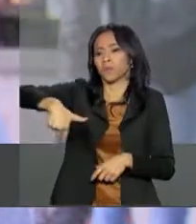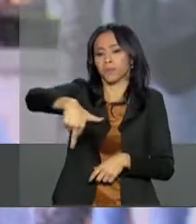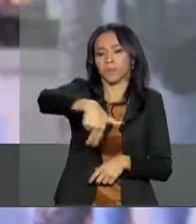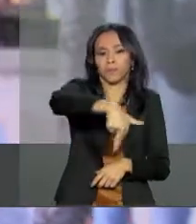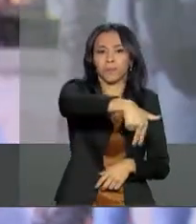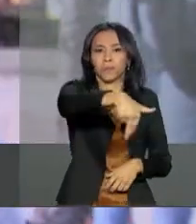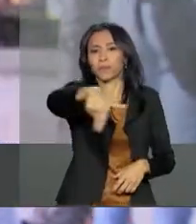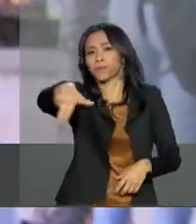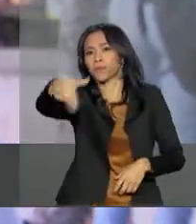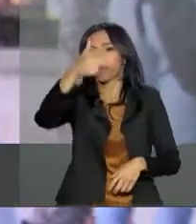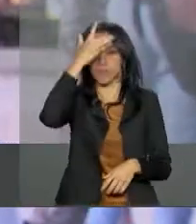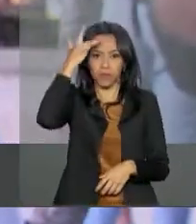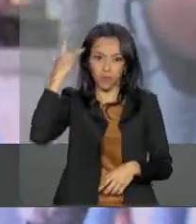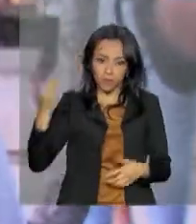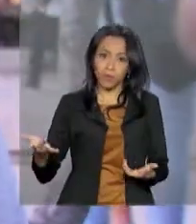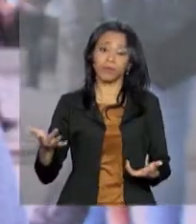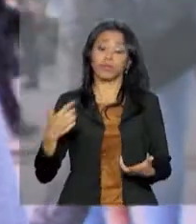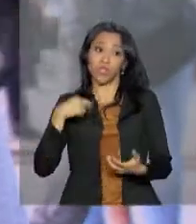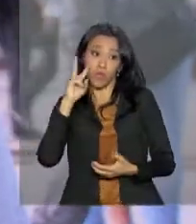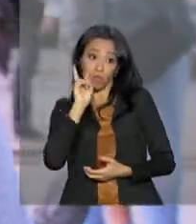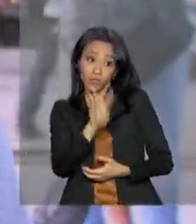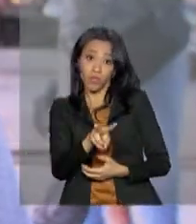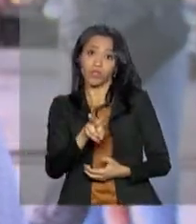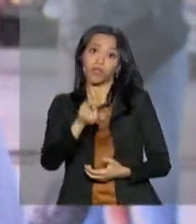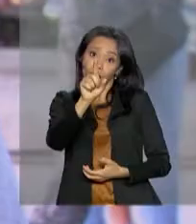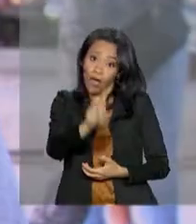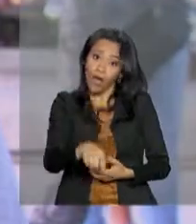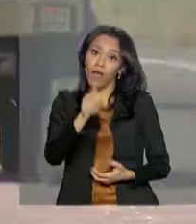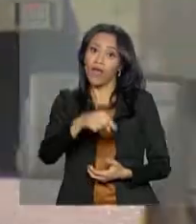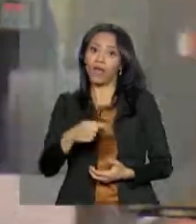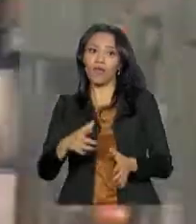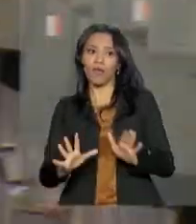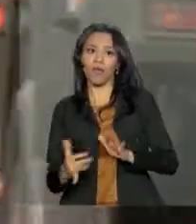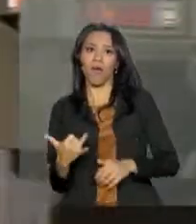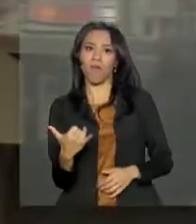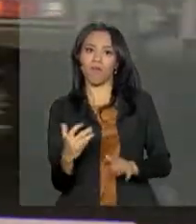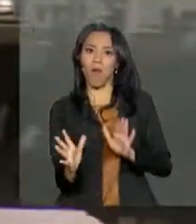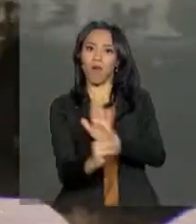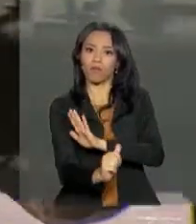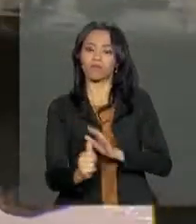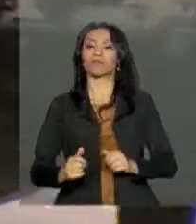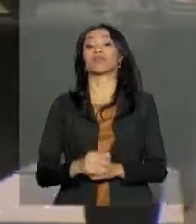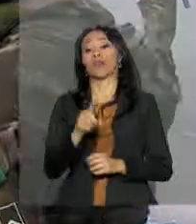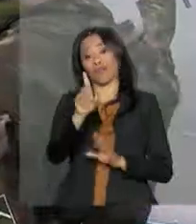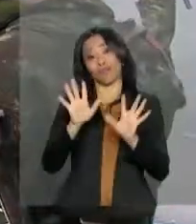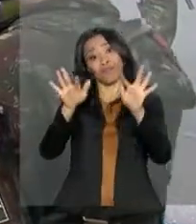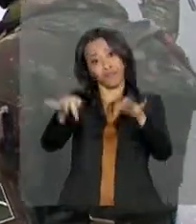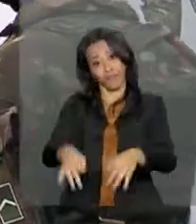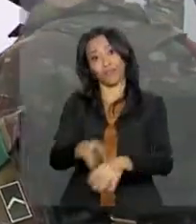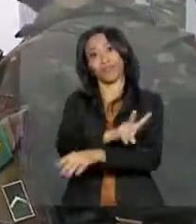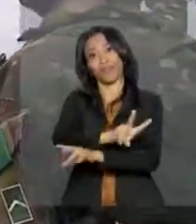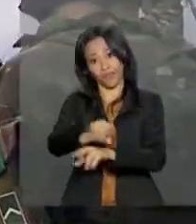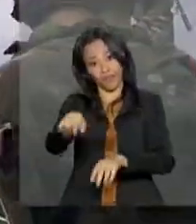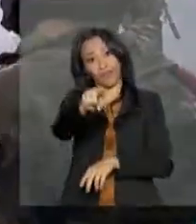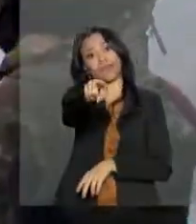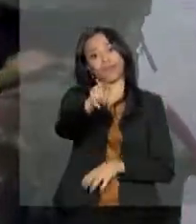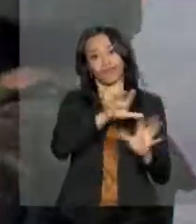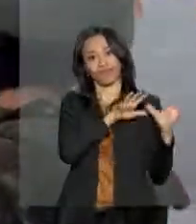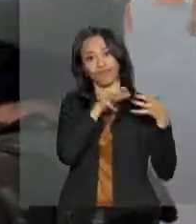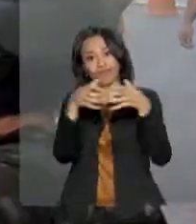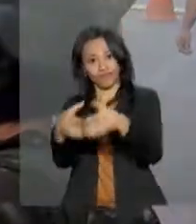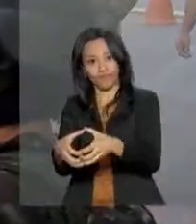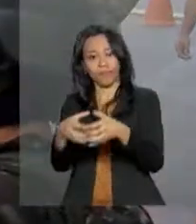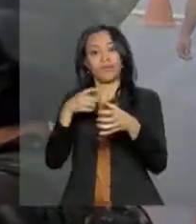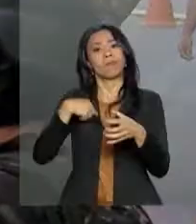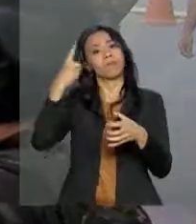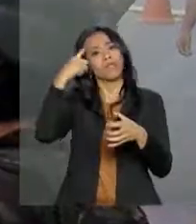passavam, o que eu vejo em reportagem, eram assaltadas. Com data certa para acabar, a intervenção federal quer que sejam pensadas